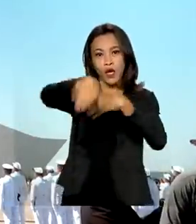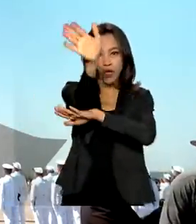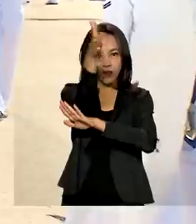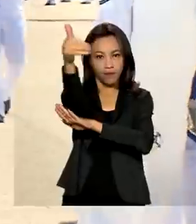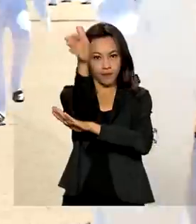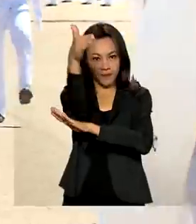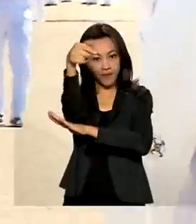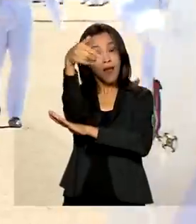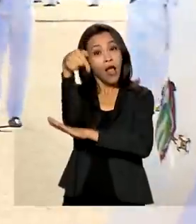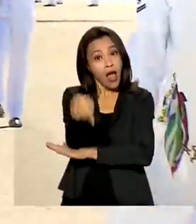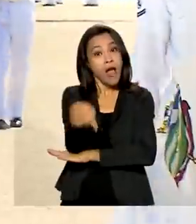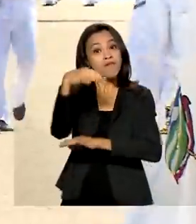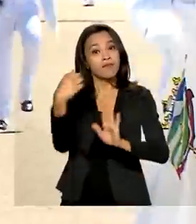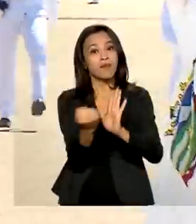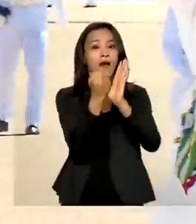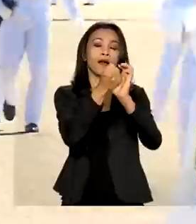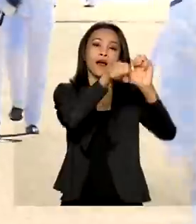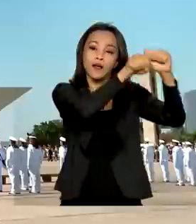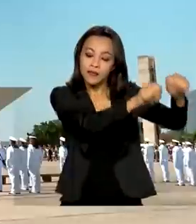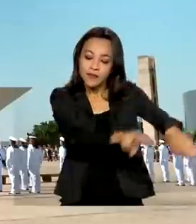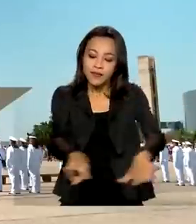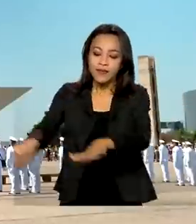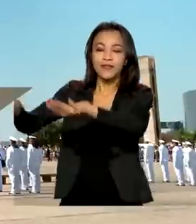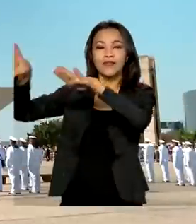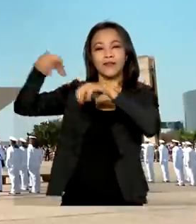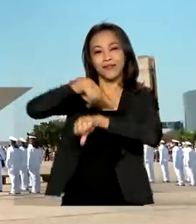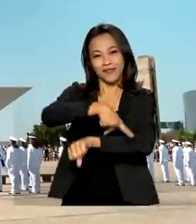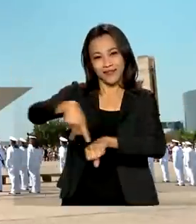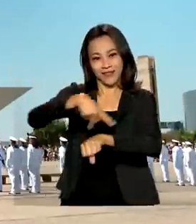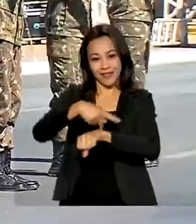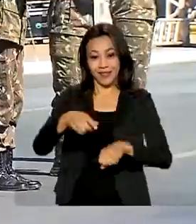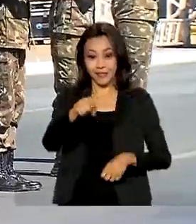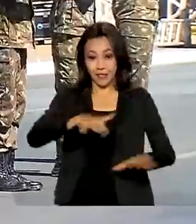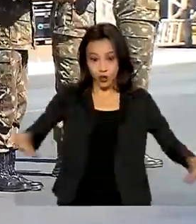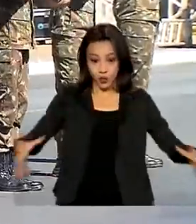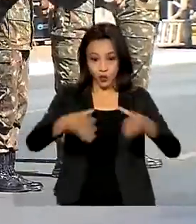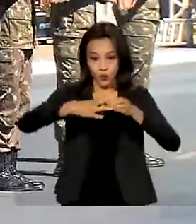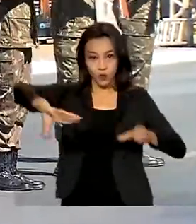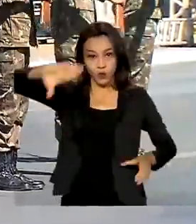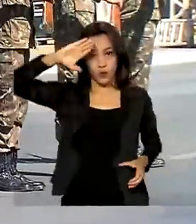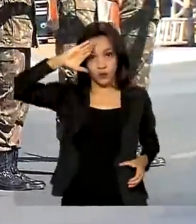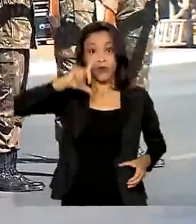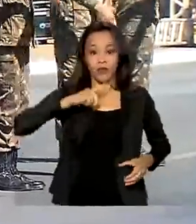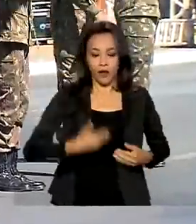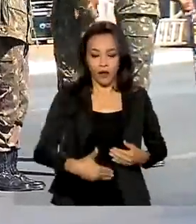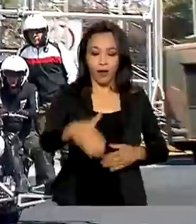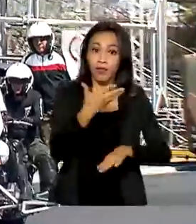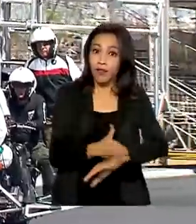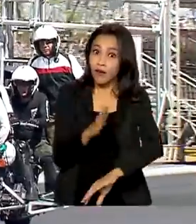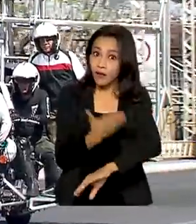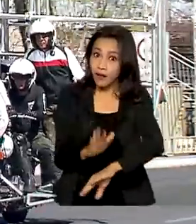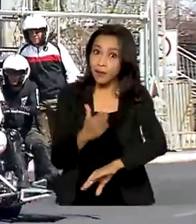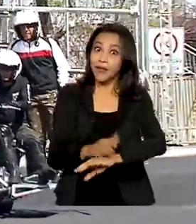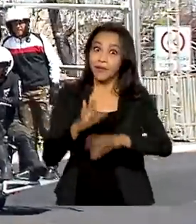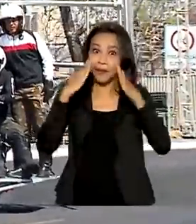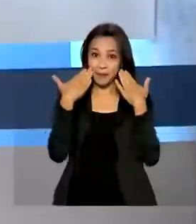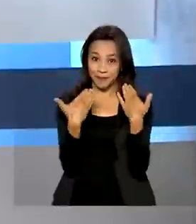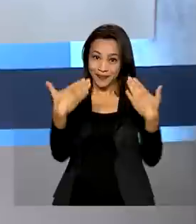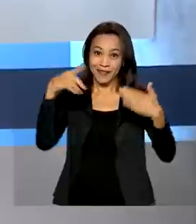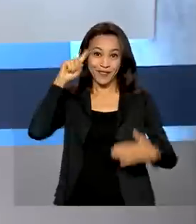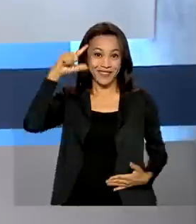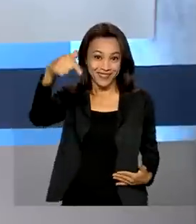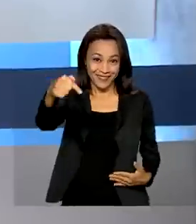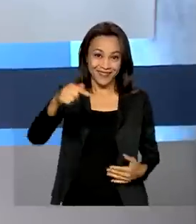marca início das comemorações da Semana da Pátria e Forças Armadas realizam o ensaio do desfile para o grande dia.